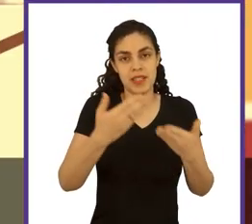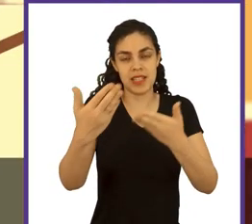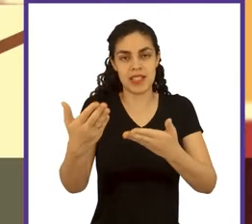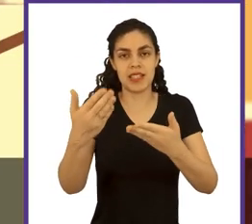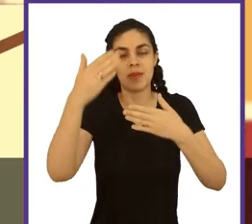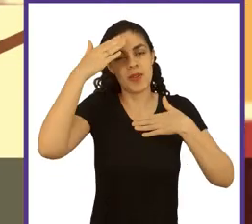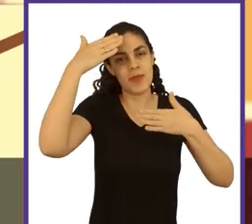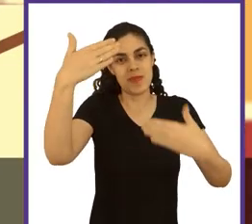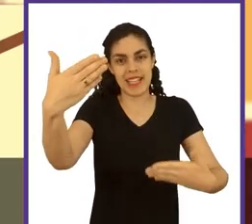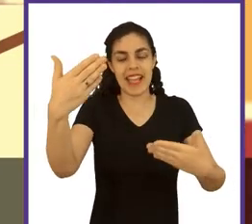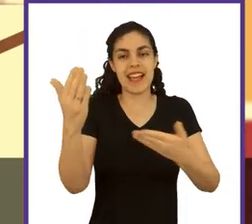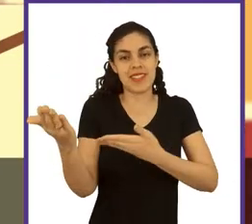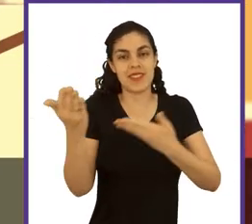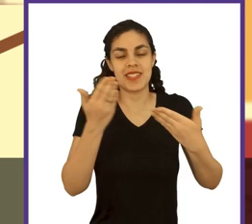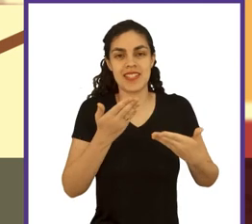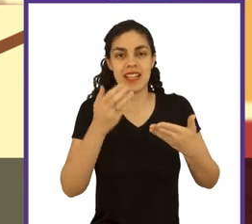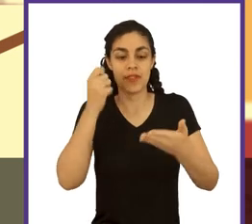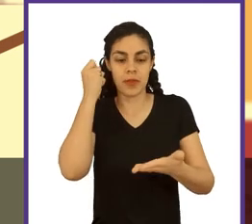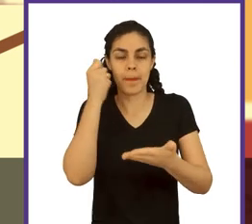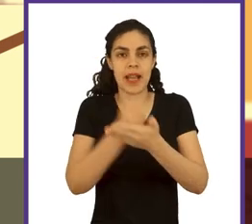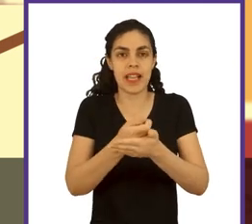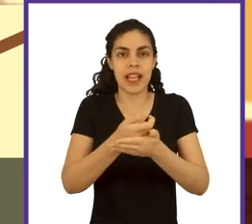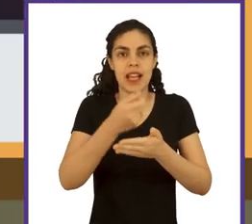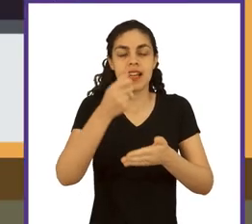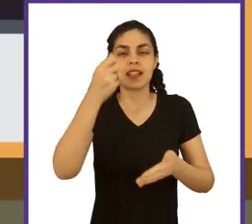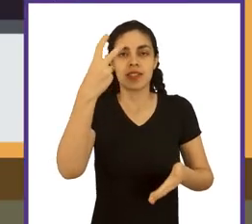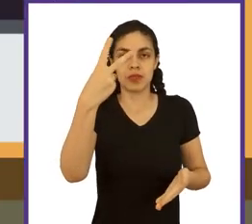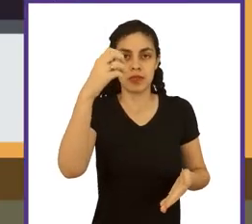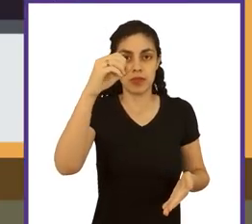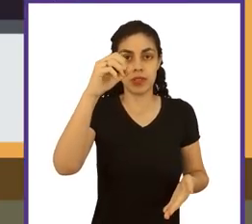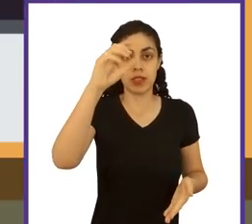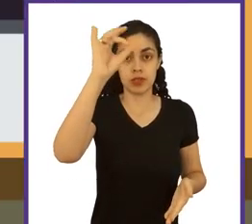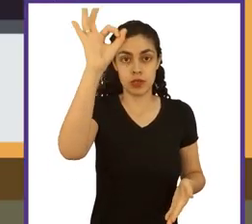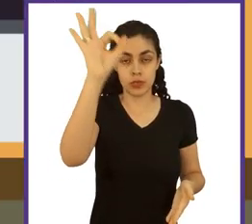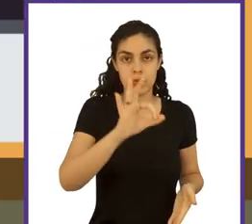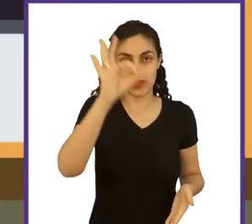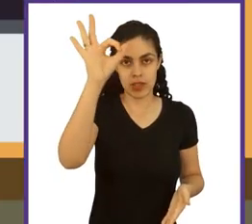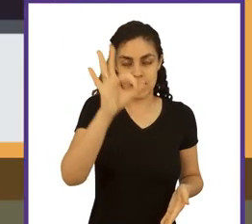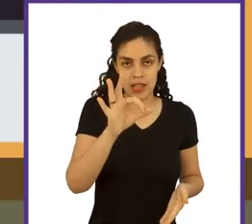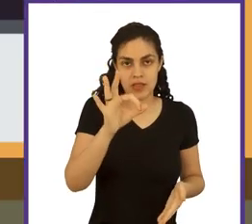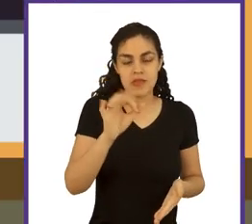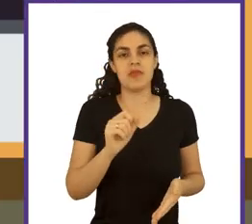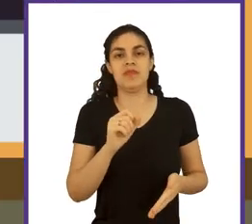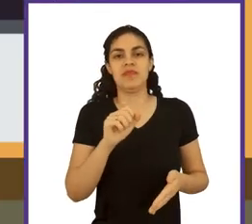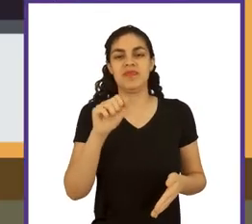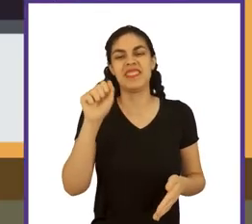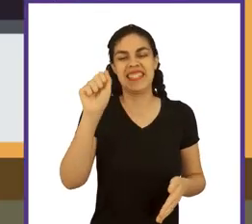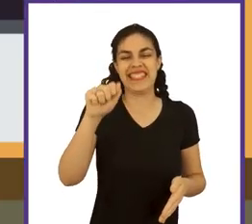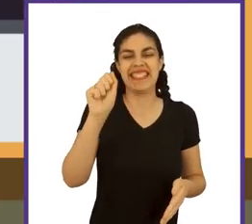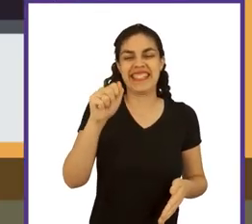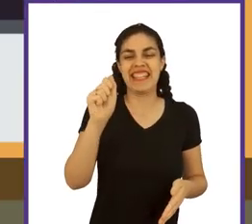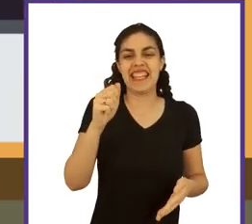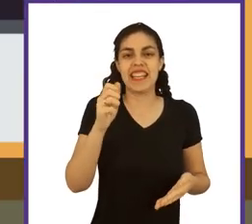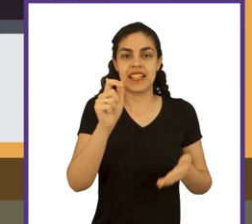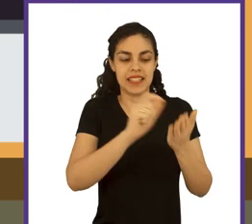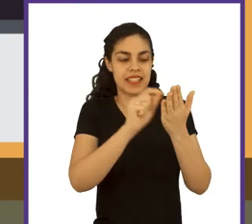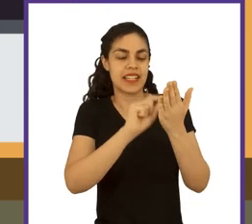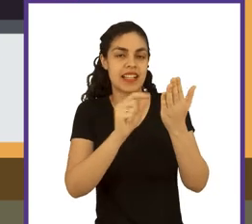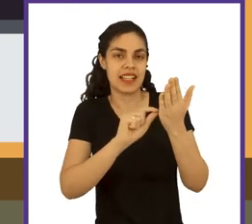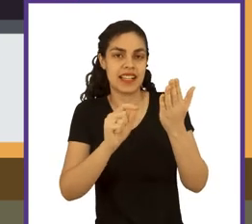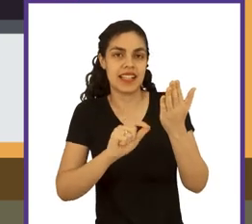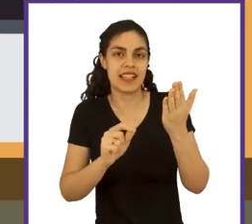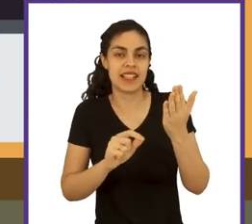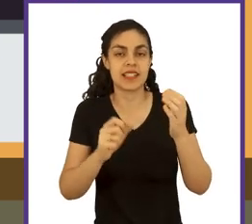Muito obrigada, Paula. Assim que chegar, já vou pagar à vista, com desconto de 20%. Isso aí! Logo, logo você receberá a